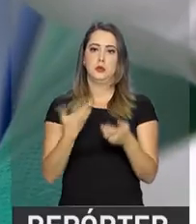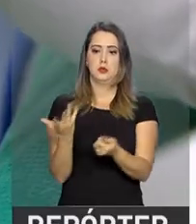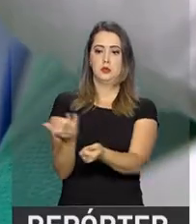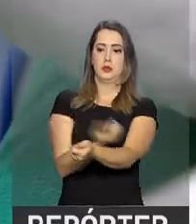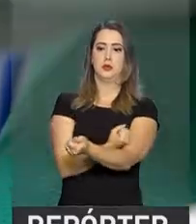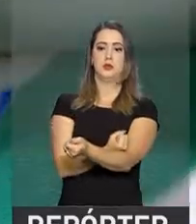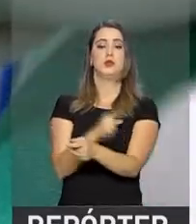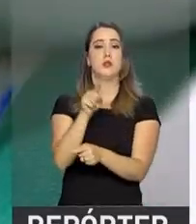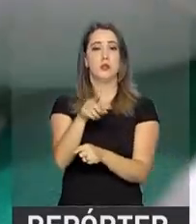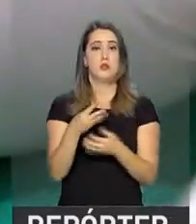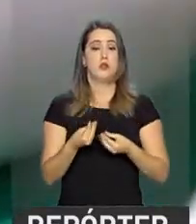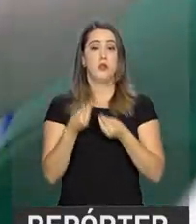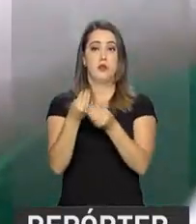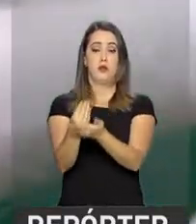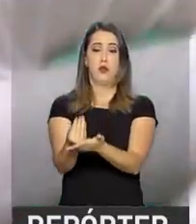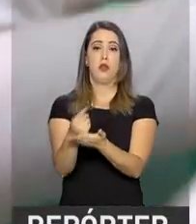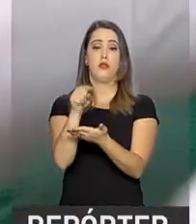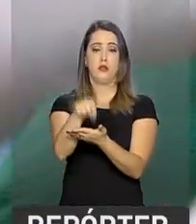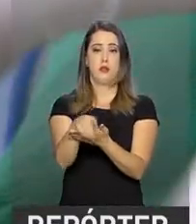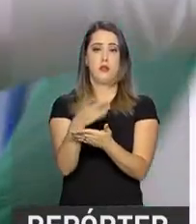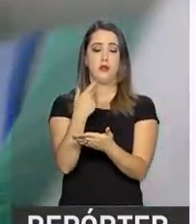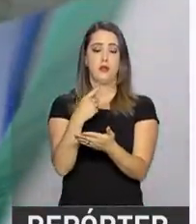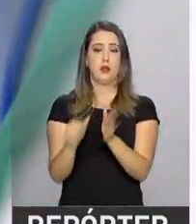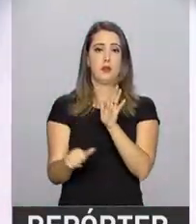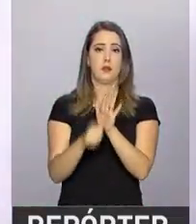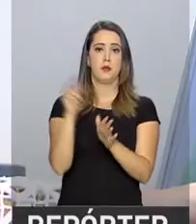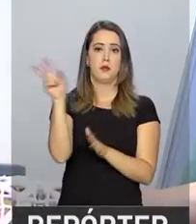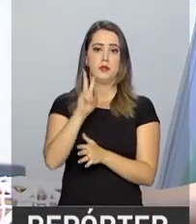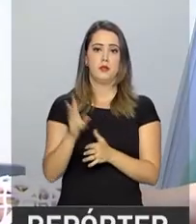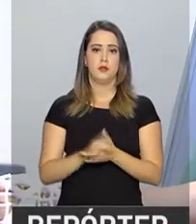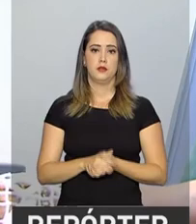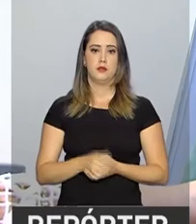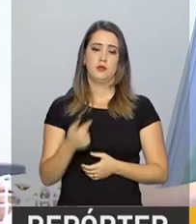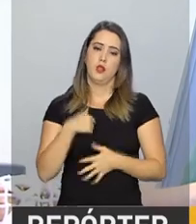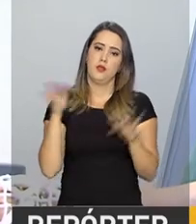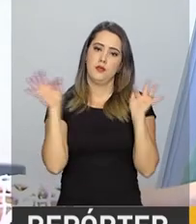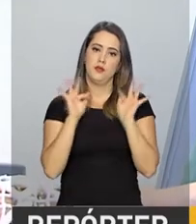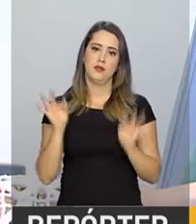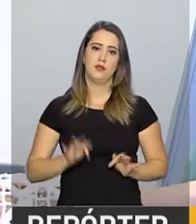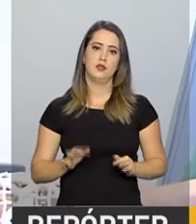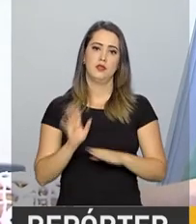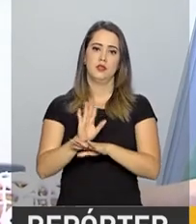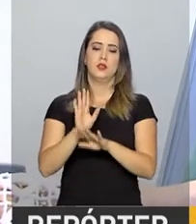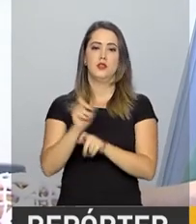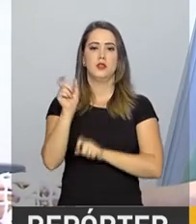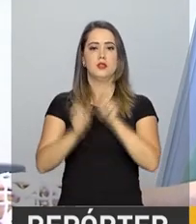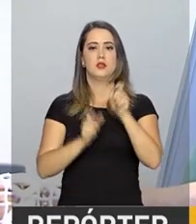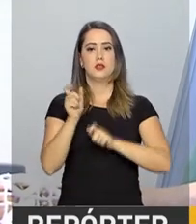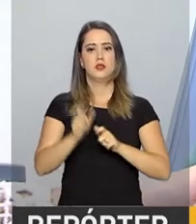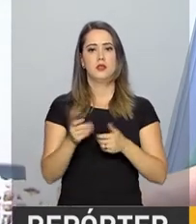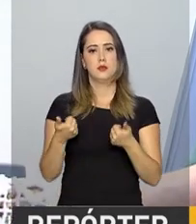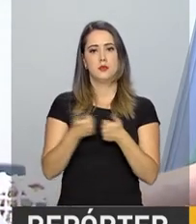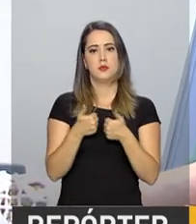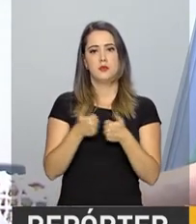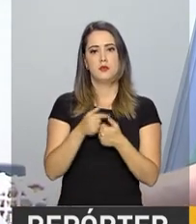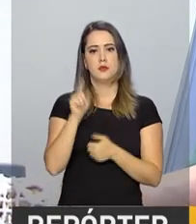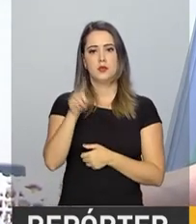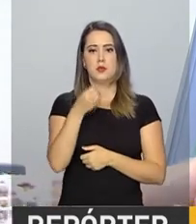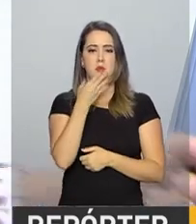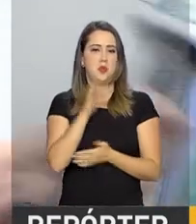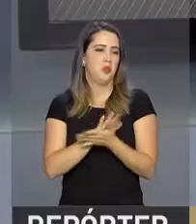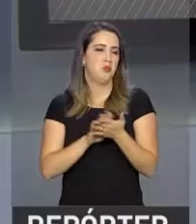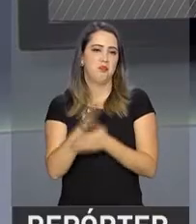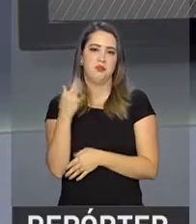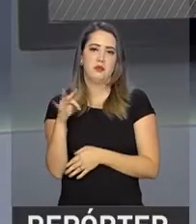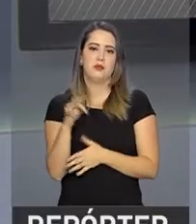Por isso, ele foi ao Hemocentro de Brasília doar pela primeira vez. Muito feliz de estar ajudando as pessoas, de estar ajudando o próximo. Muito tranquilo, não dói nada.